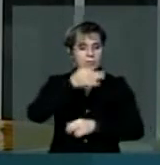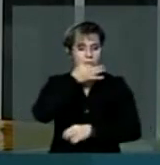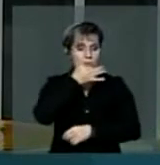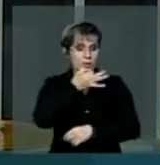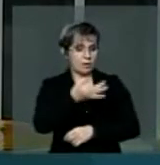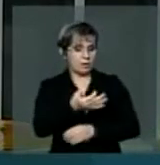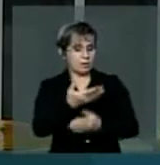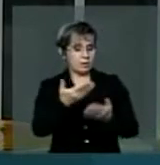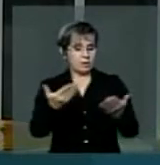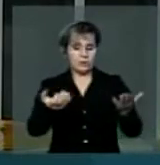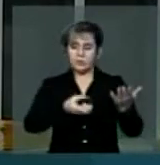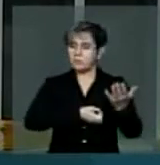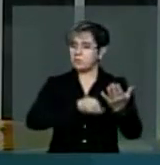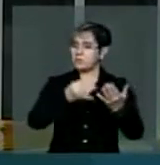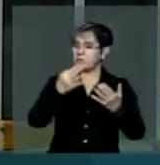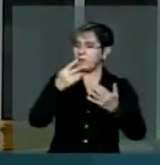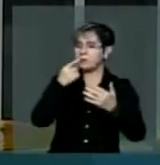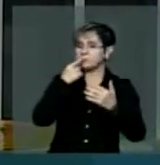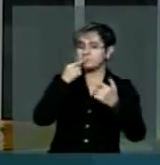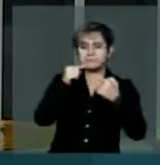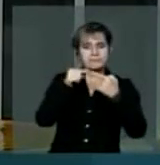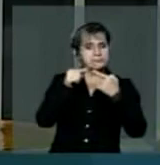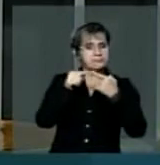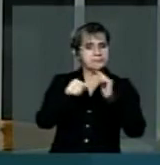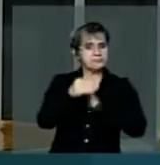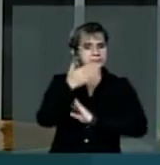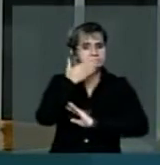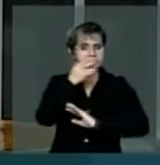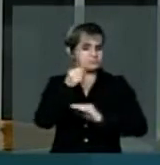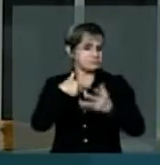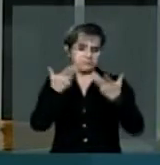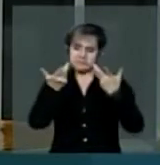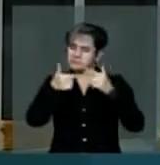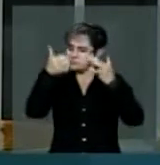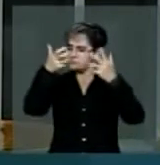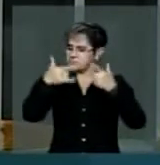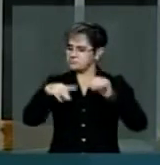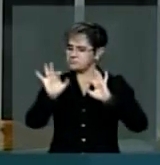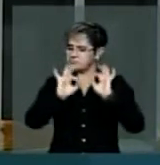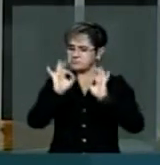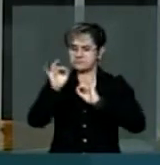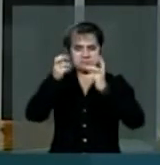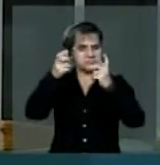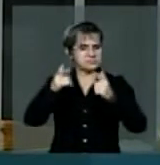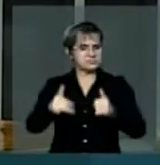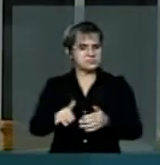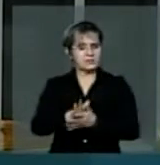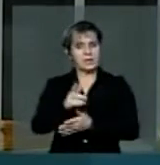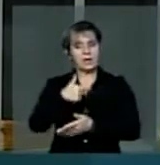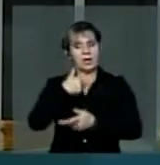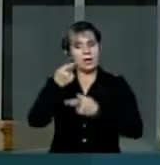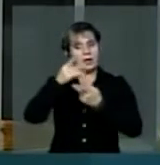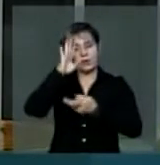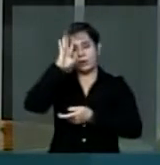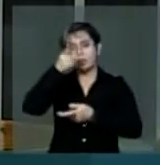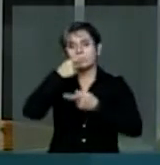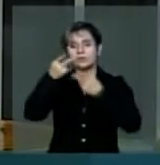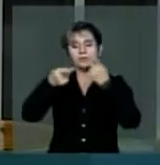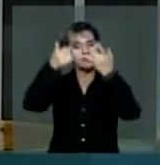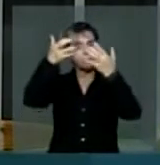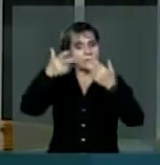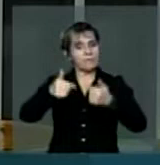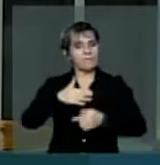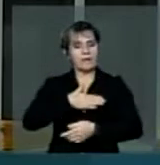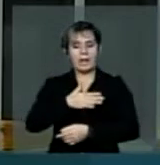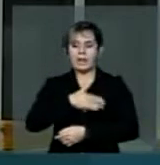por diversas razões que não pretendo elencá-las nem julgá-las, Resolvi expor minha opinião, Sr.